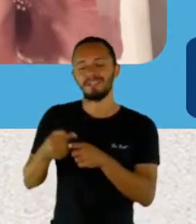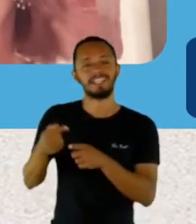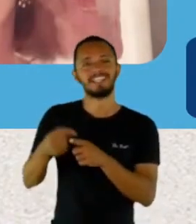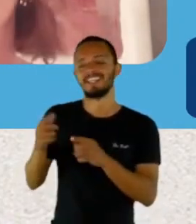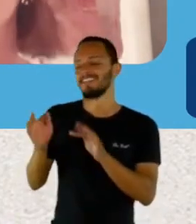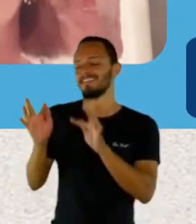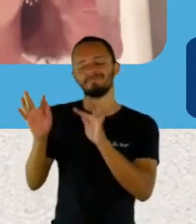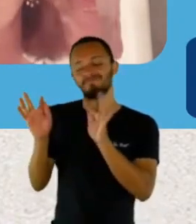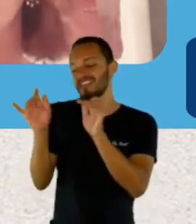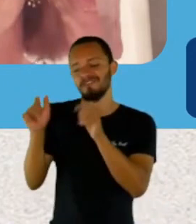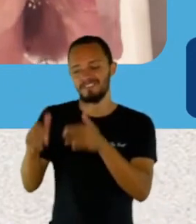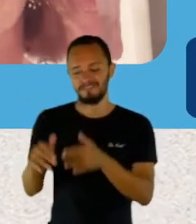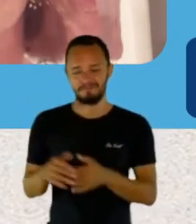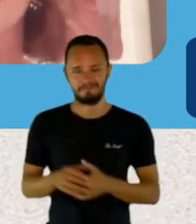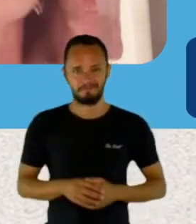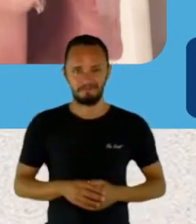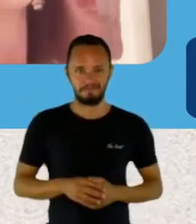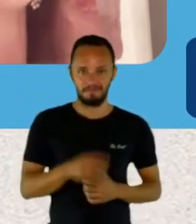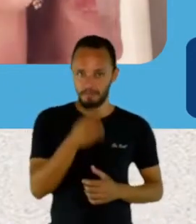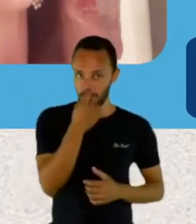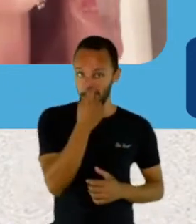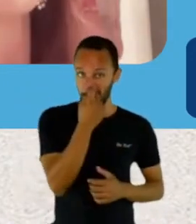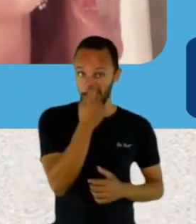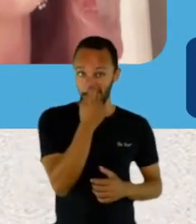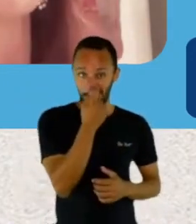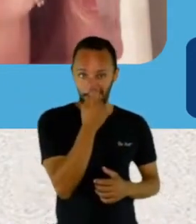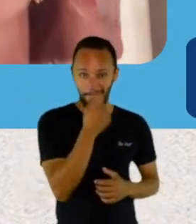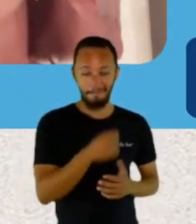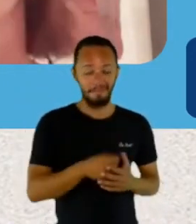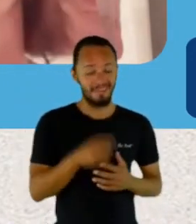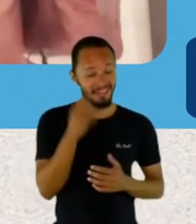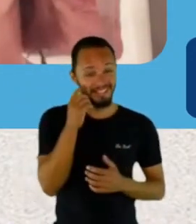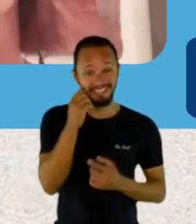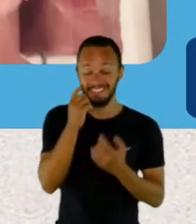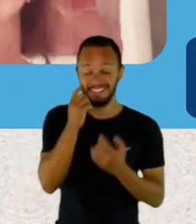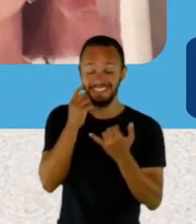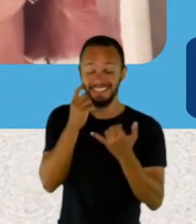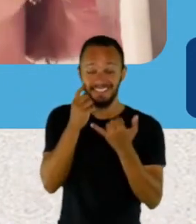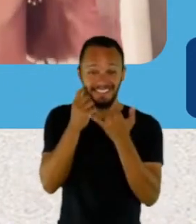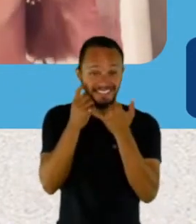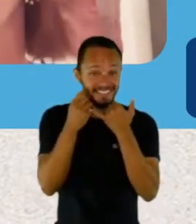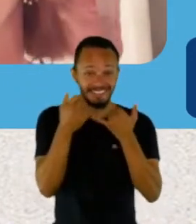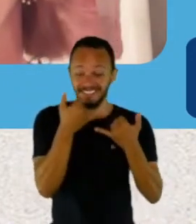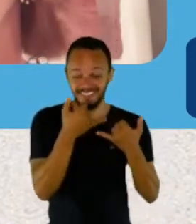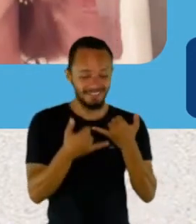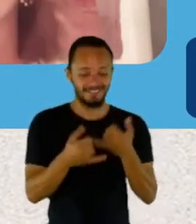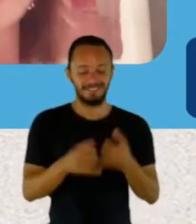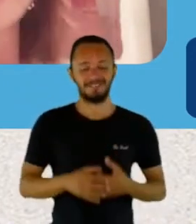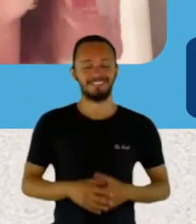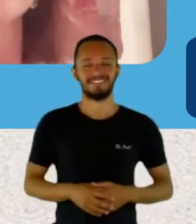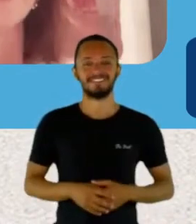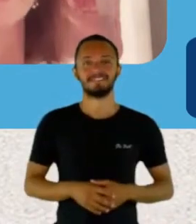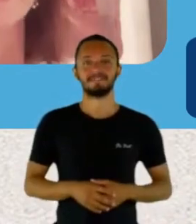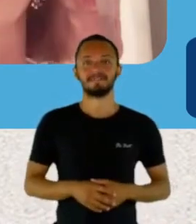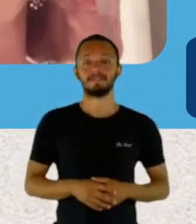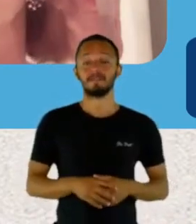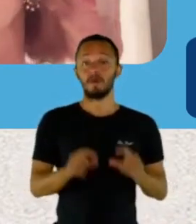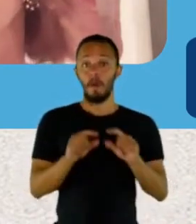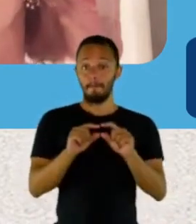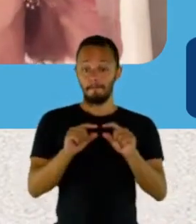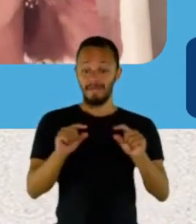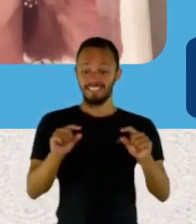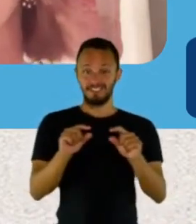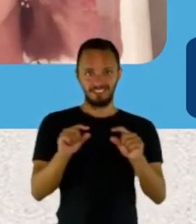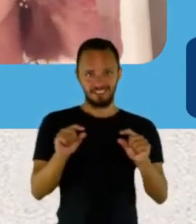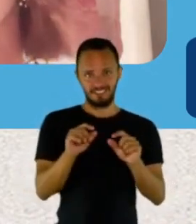porque, enfim... Cresci entre Pode ler uma partezinha indicada. Ah, desculpa. Tá bom. Imagina. Eu vou ler uma partezinha indicada, então.